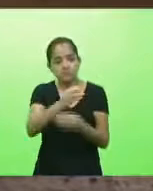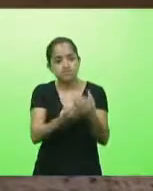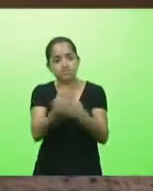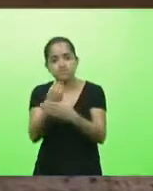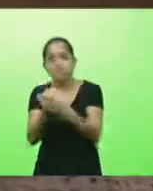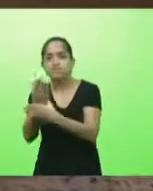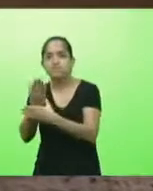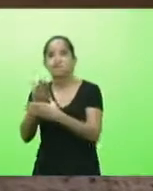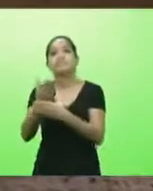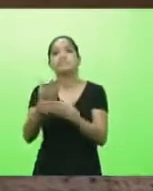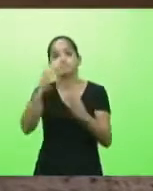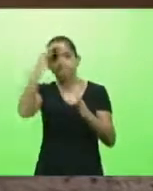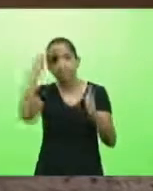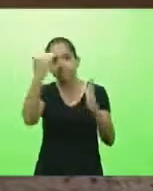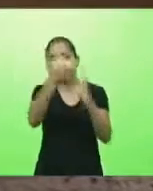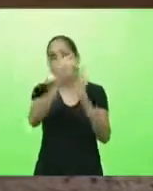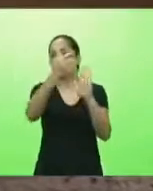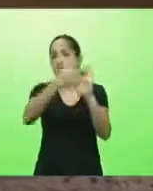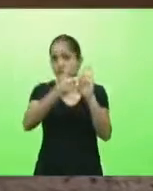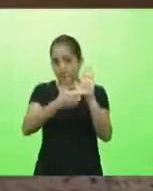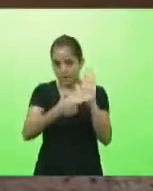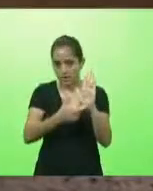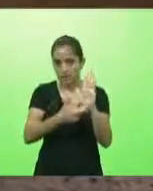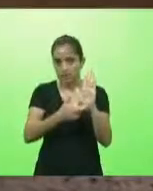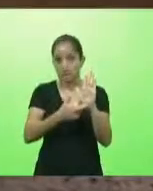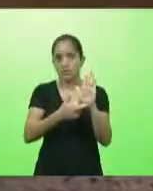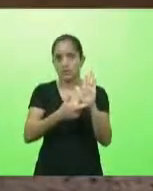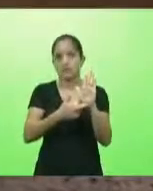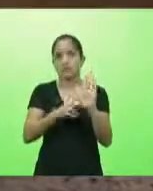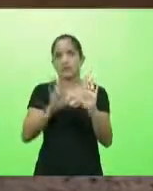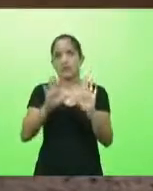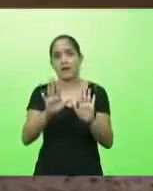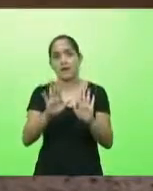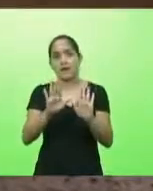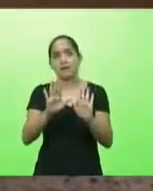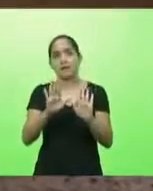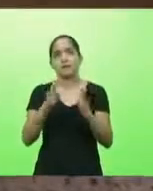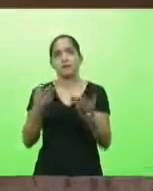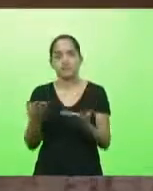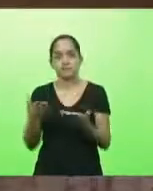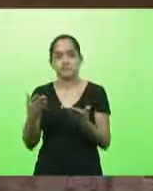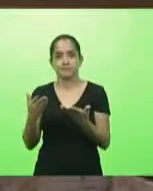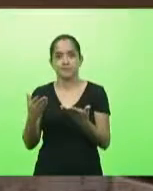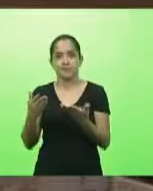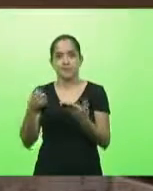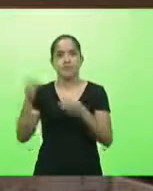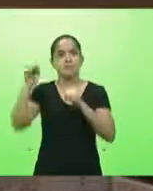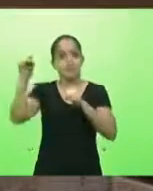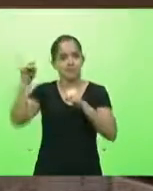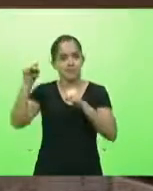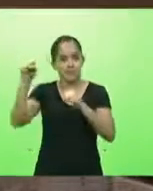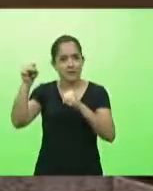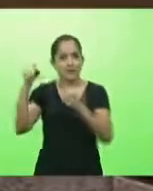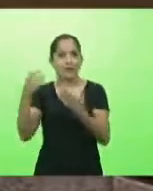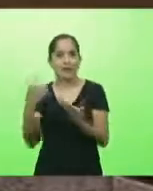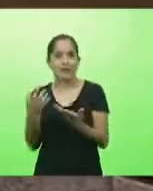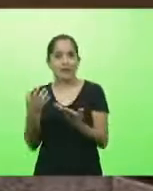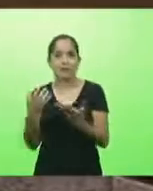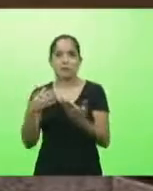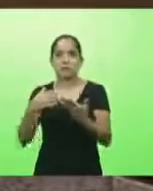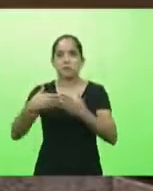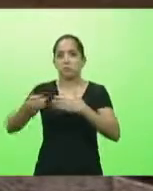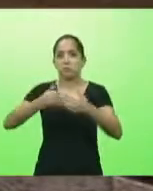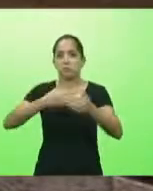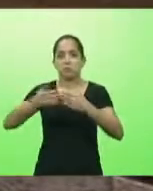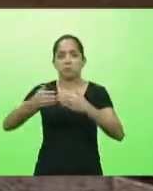setor hoteleiro obedece aí chega lá o pessoal da balada o pessoal que não está nem aí